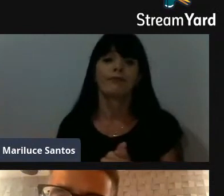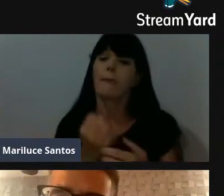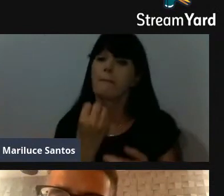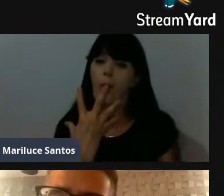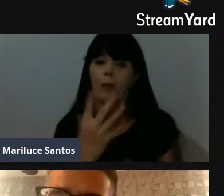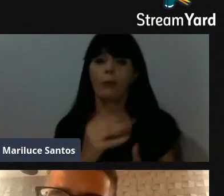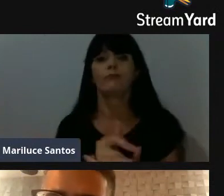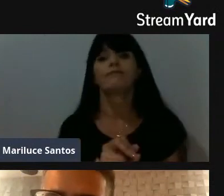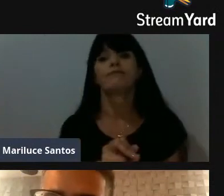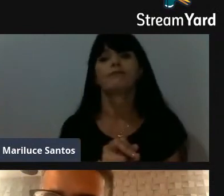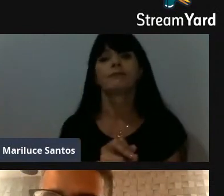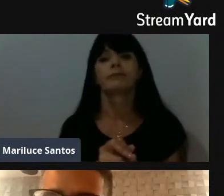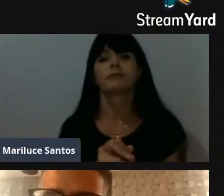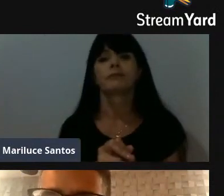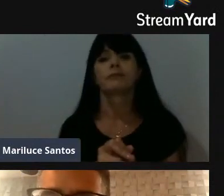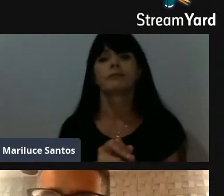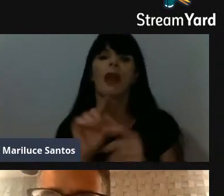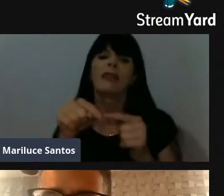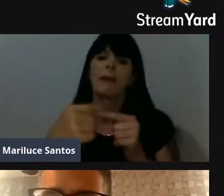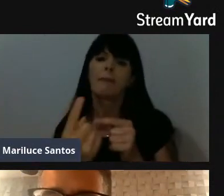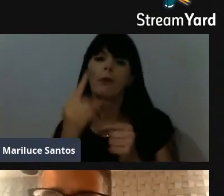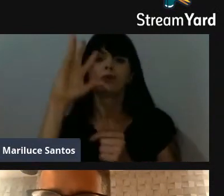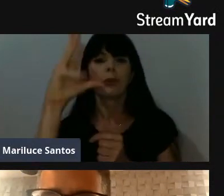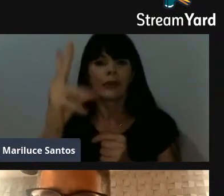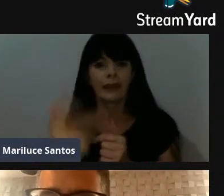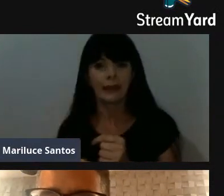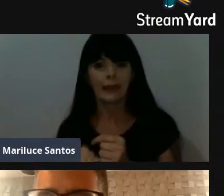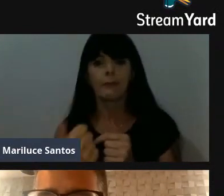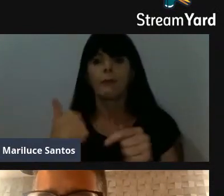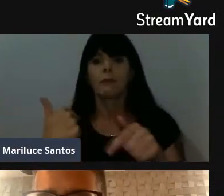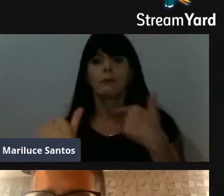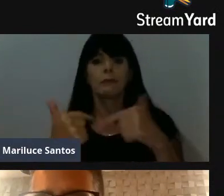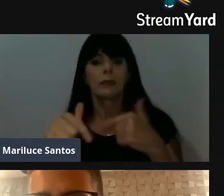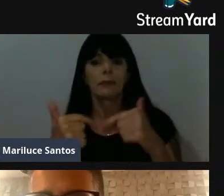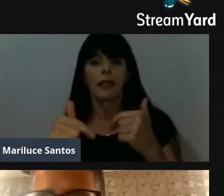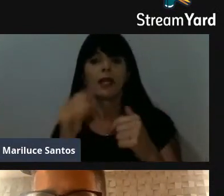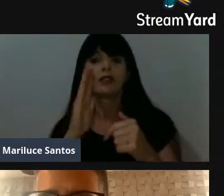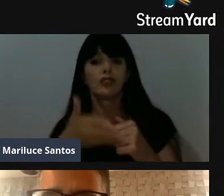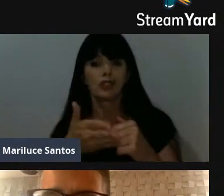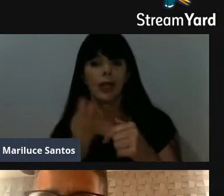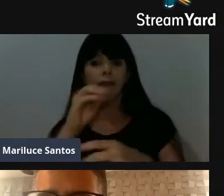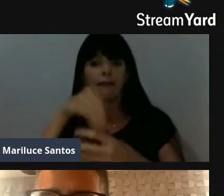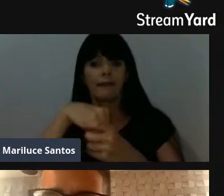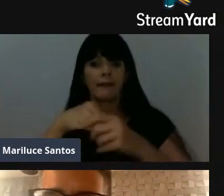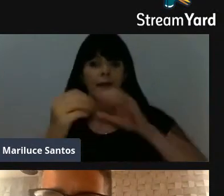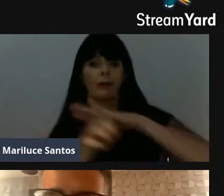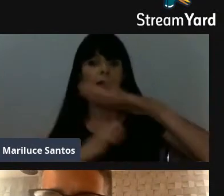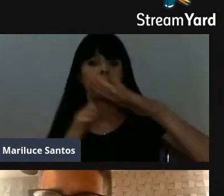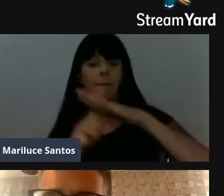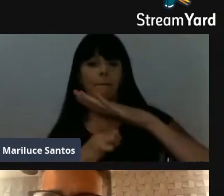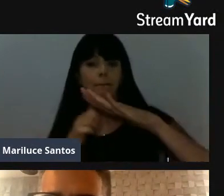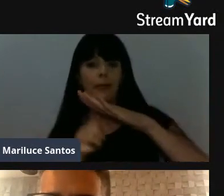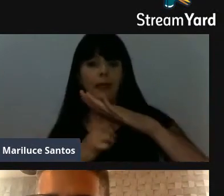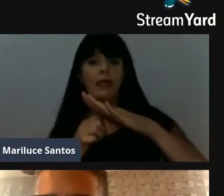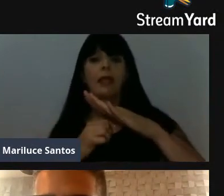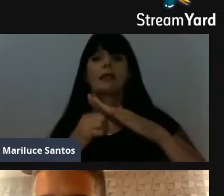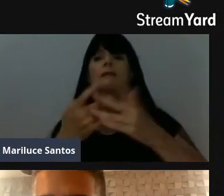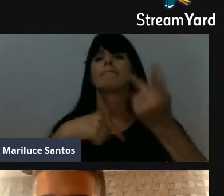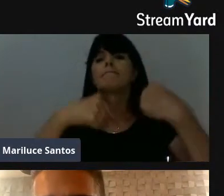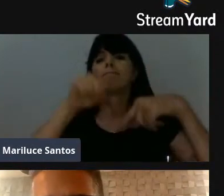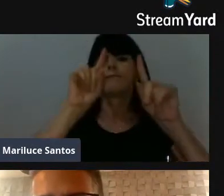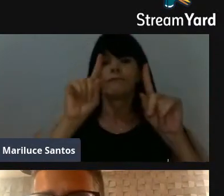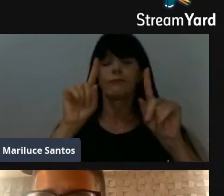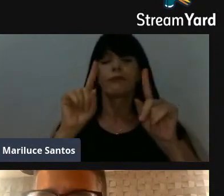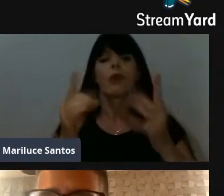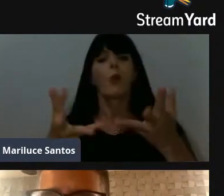Bom... Passado um tempo, eu trabalhando já nessa empresa, trabalhando bastante, sempre desenvolvendo, meu trabalho com muita